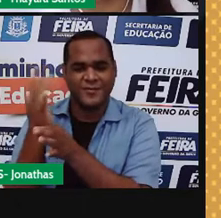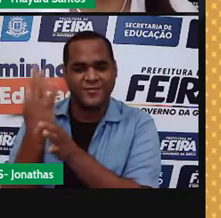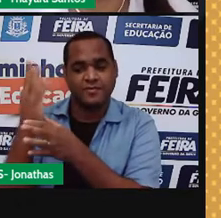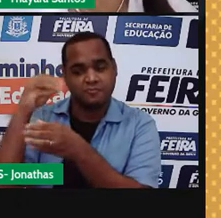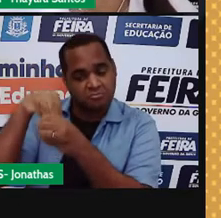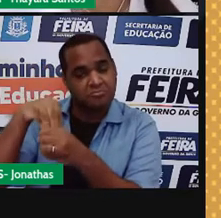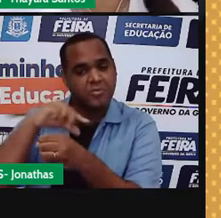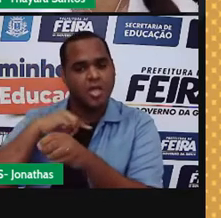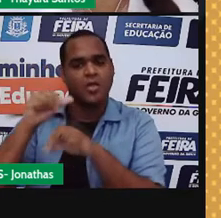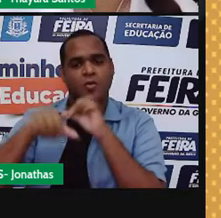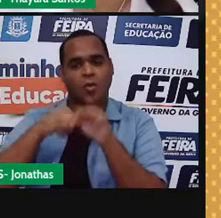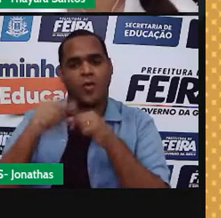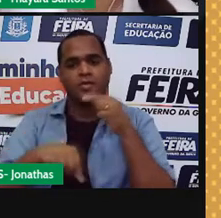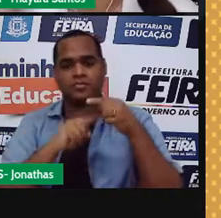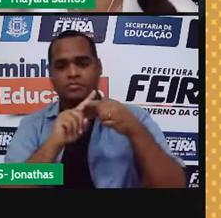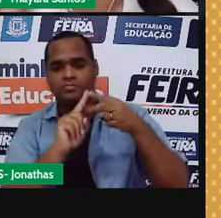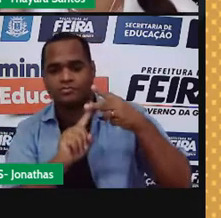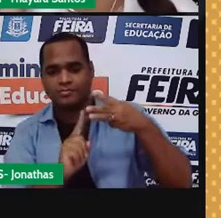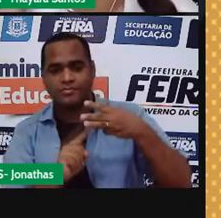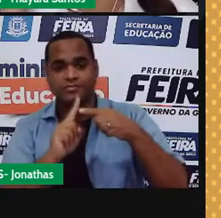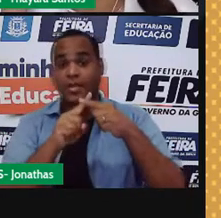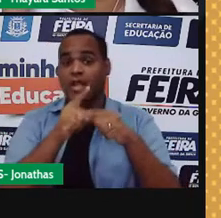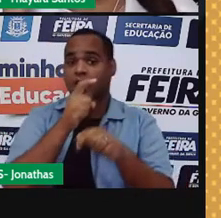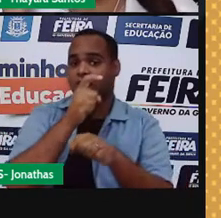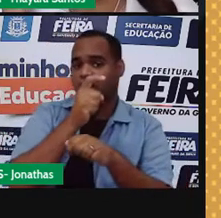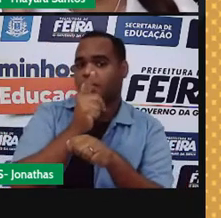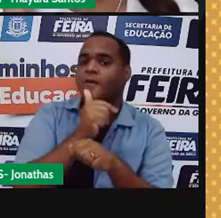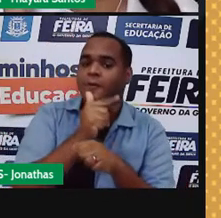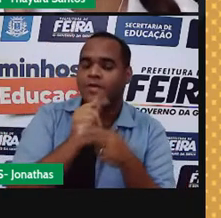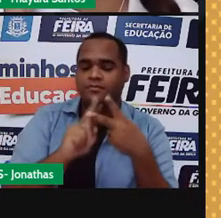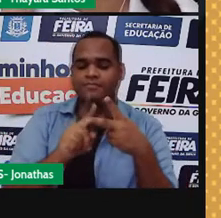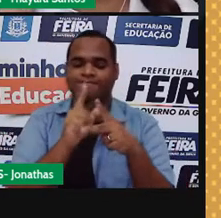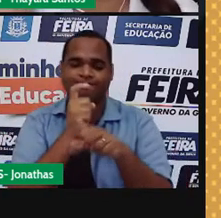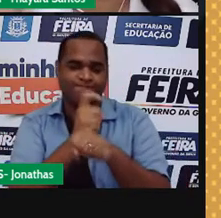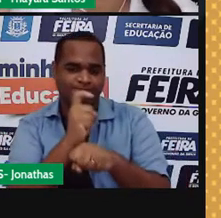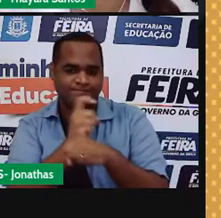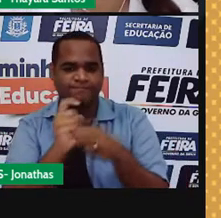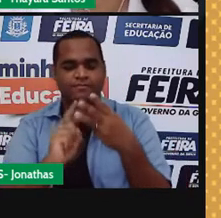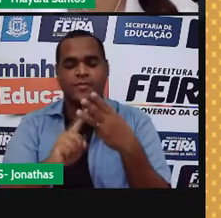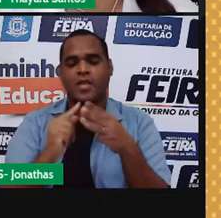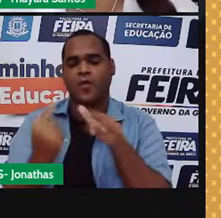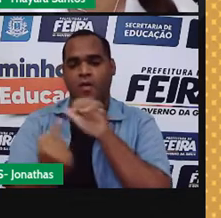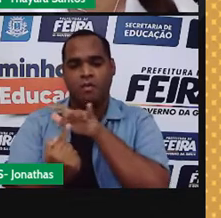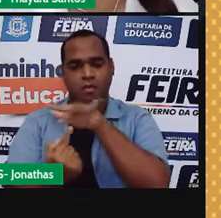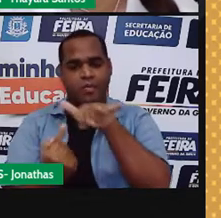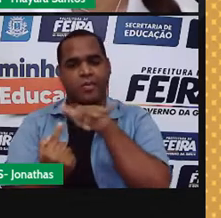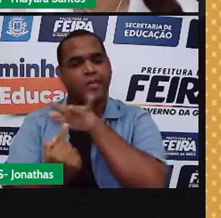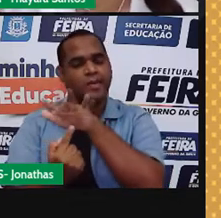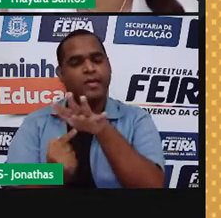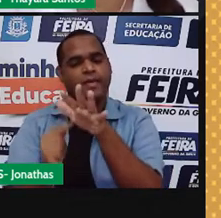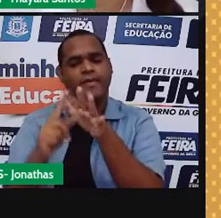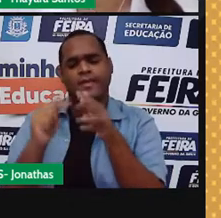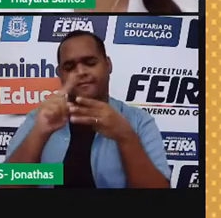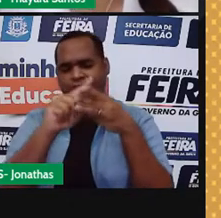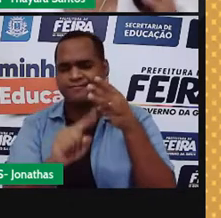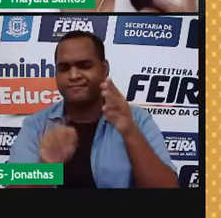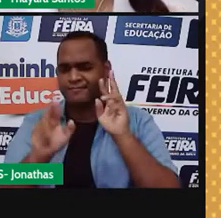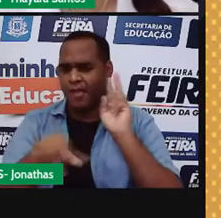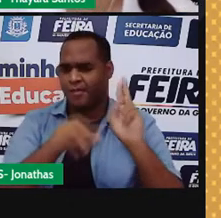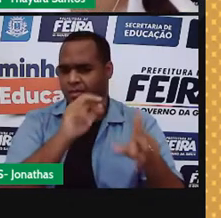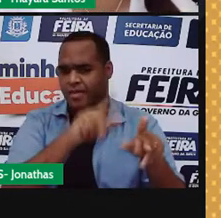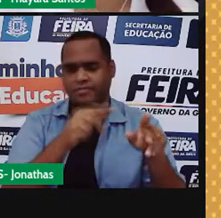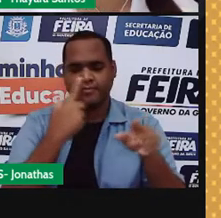fundamentais da matéria, que é o sólido, o líquido e o gasoso, e esses estados vão se diferenciar entre si por causa da